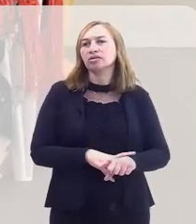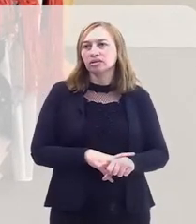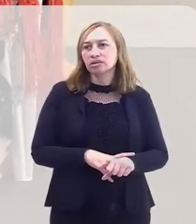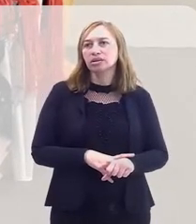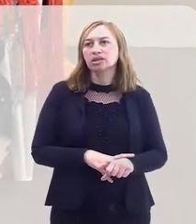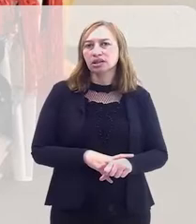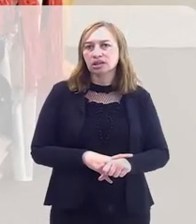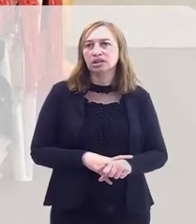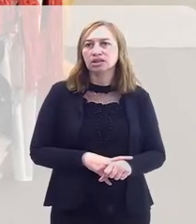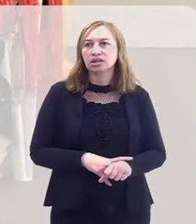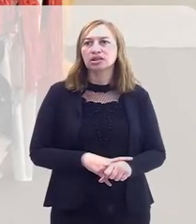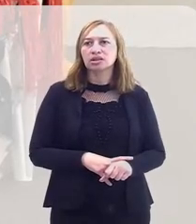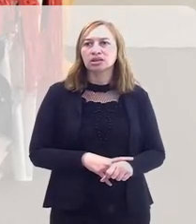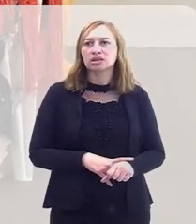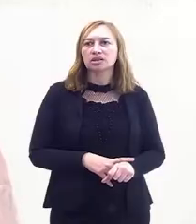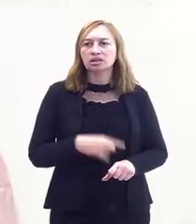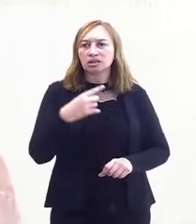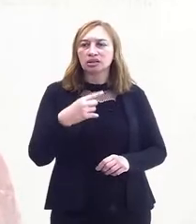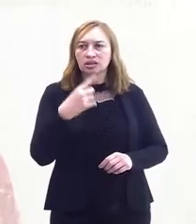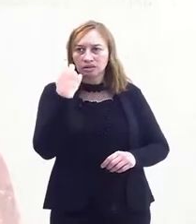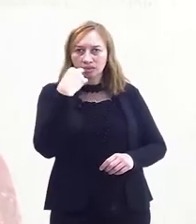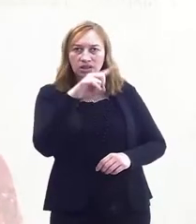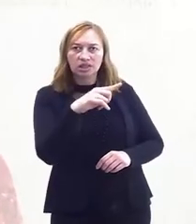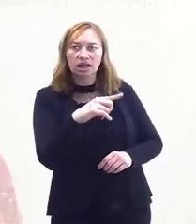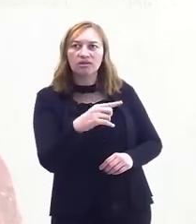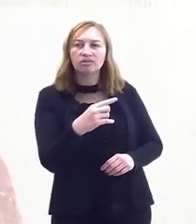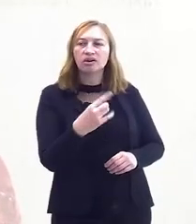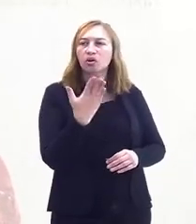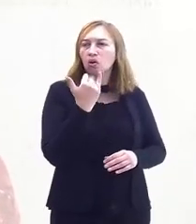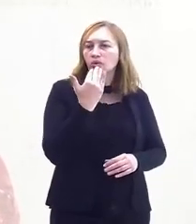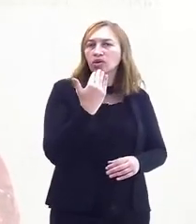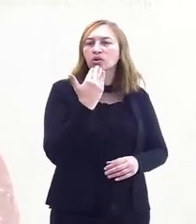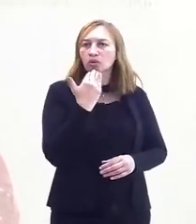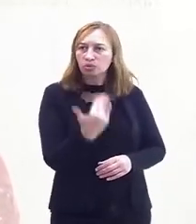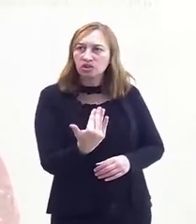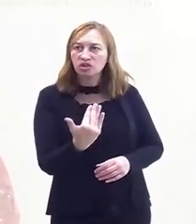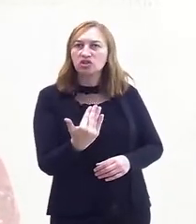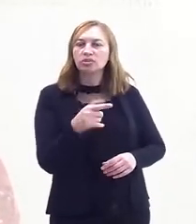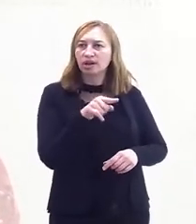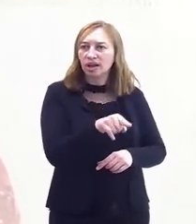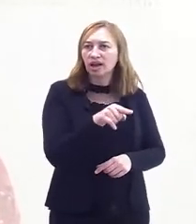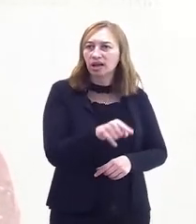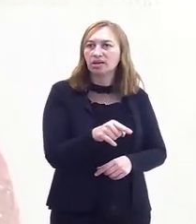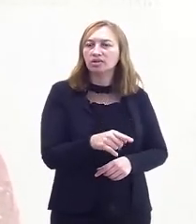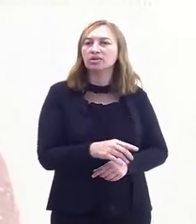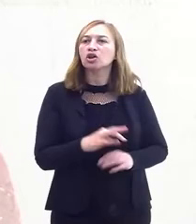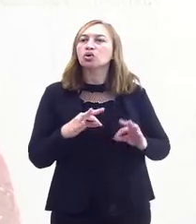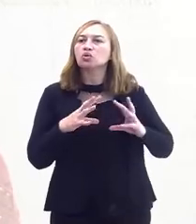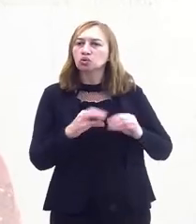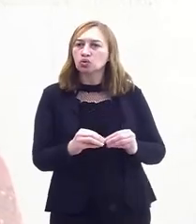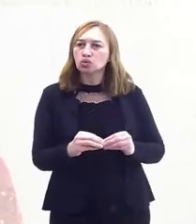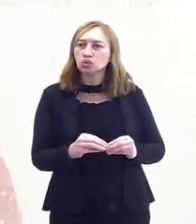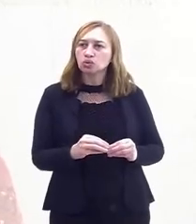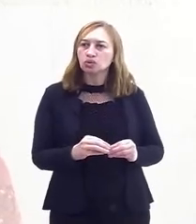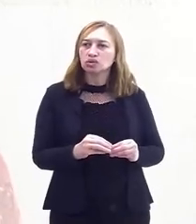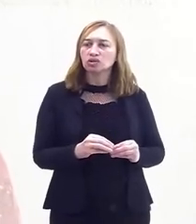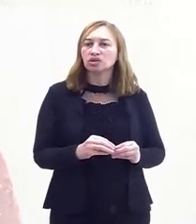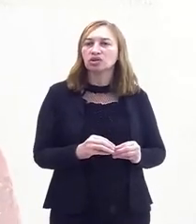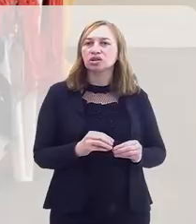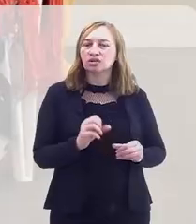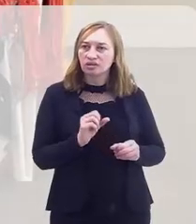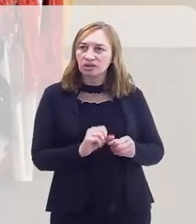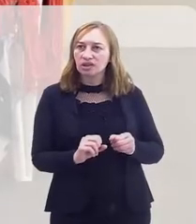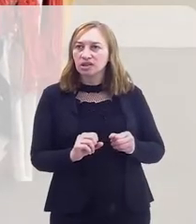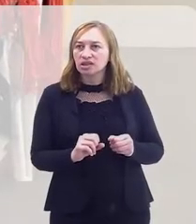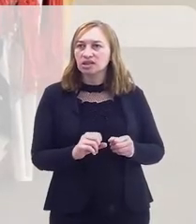anos, sim, sim. Muitos anos, a gente até mandava alimento quando pedia para estar lá. Então, além de tudo, ele era